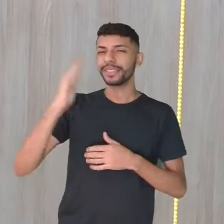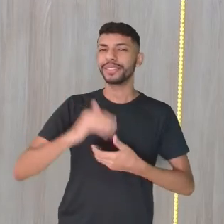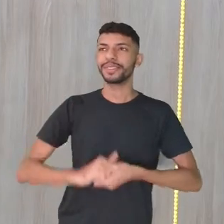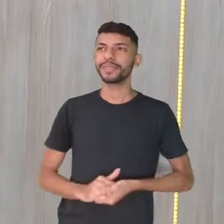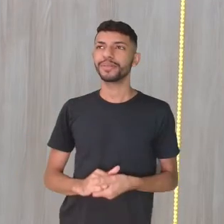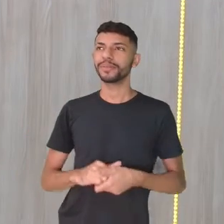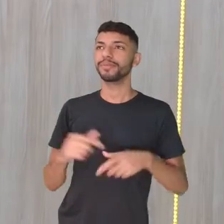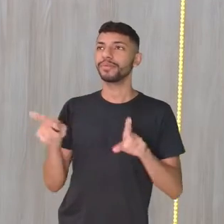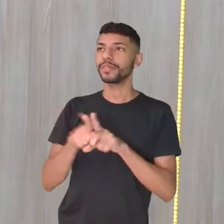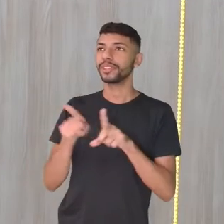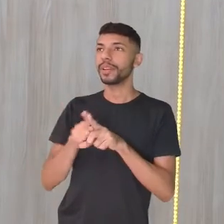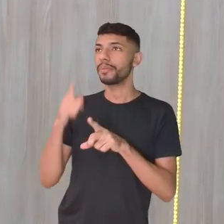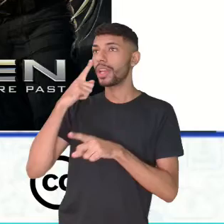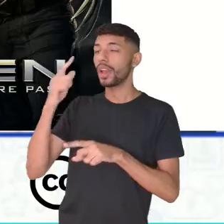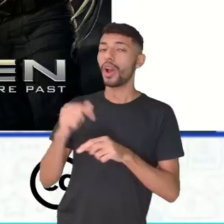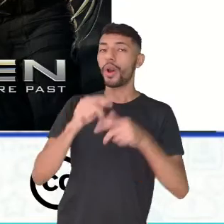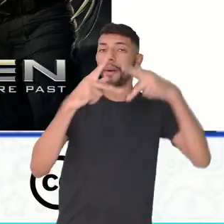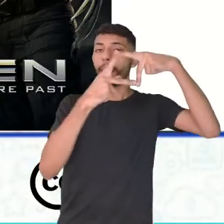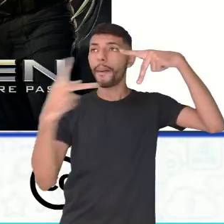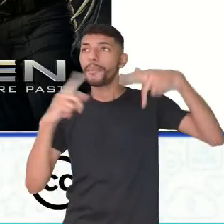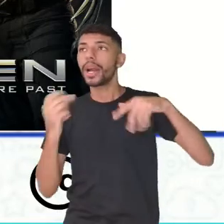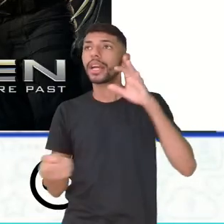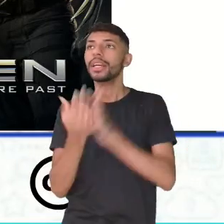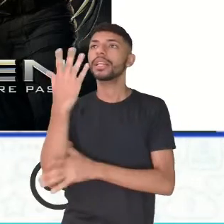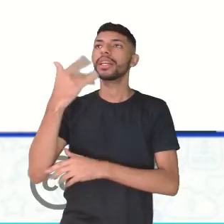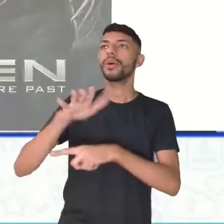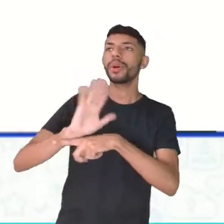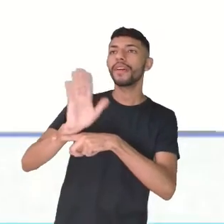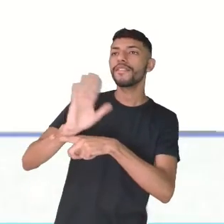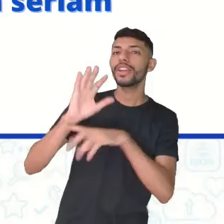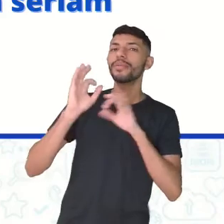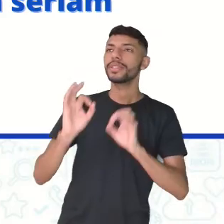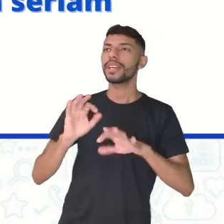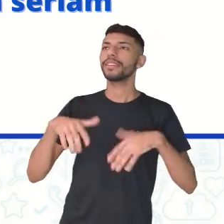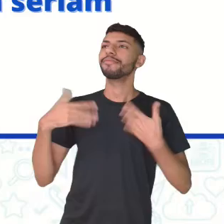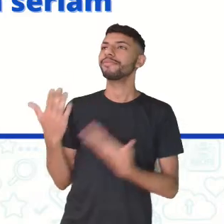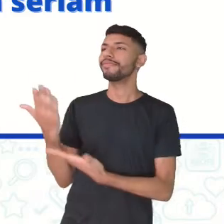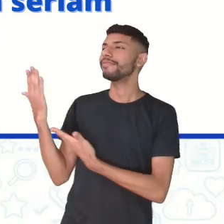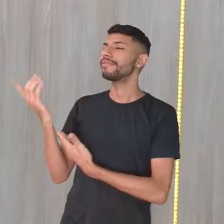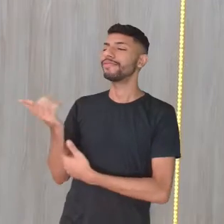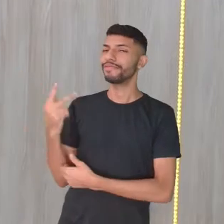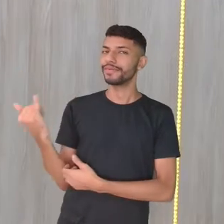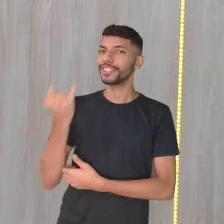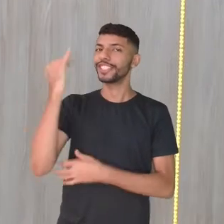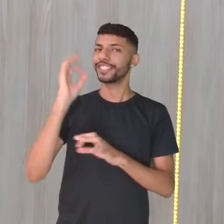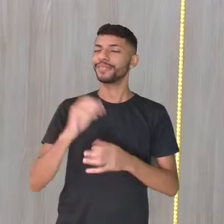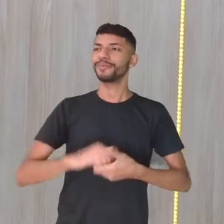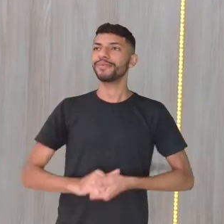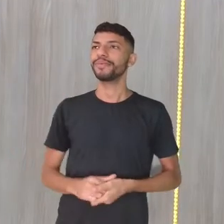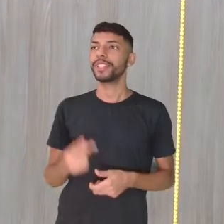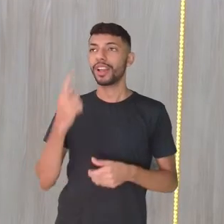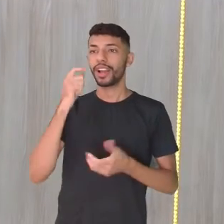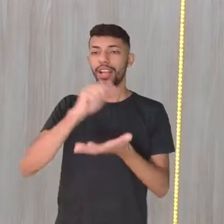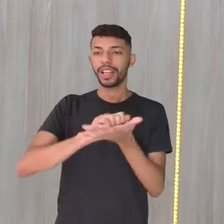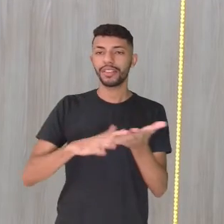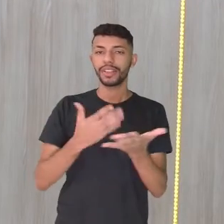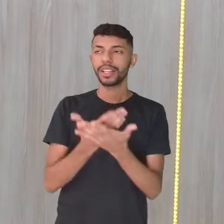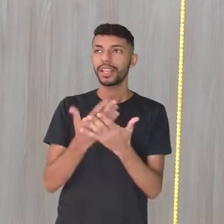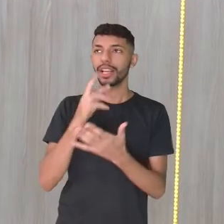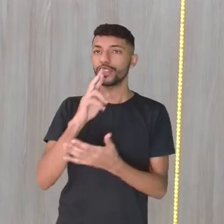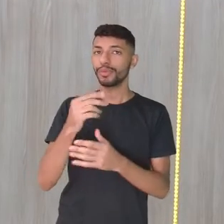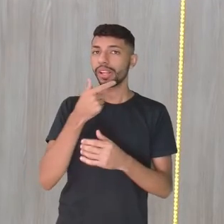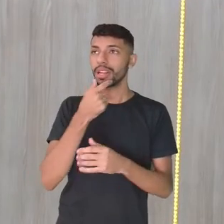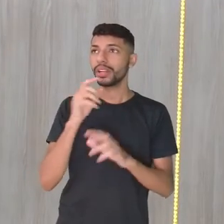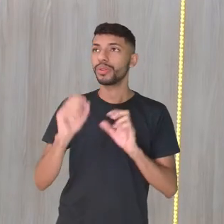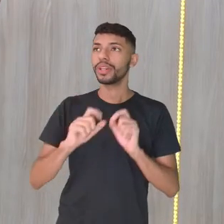gente. Lembrando que os quadrinhos também dão origem, o que hoje é, são os filmes, né? Então, o quadrinho tem muito valor. Tarefinha de casa pessoal, responde em inglês. Se